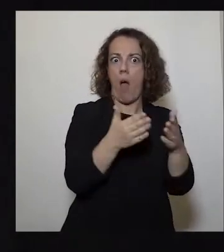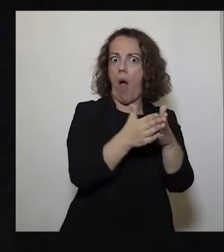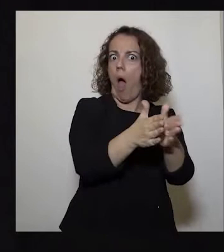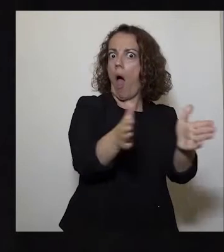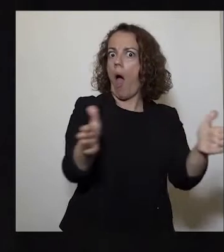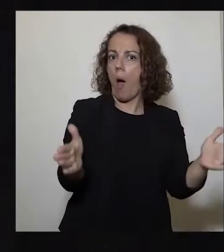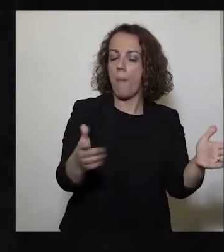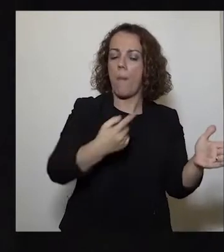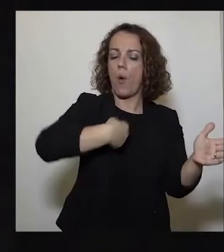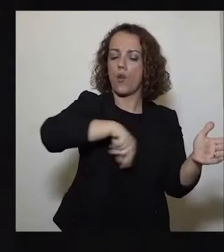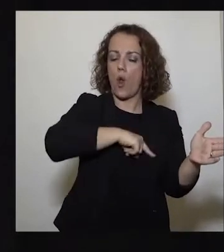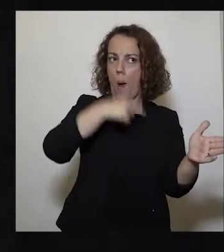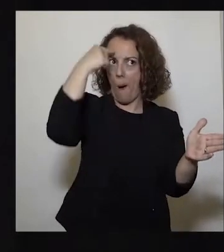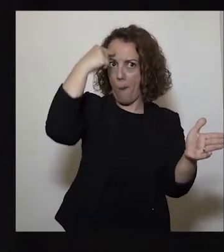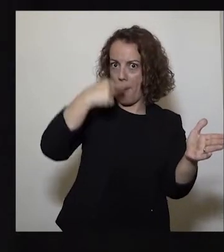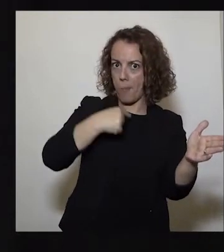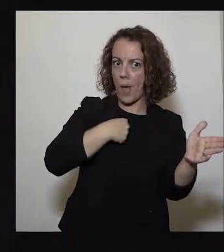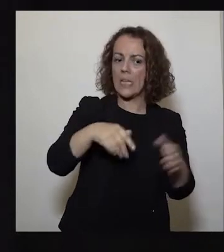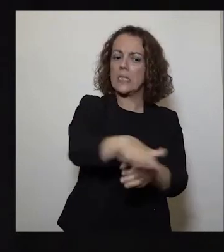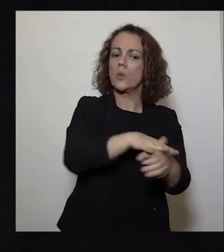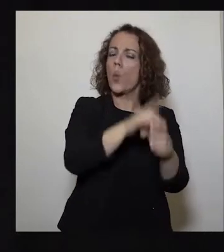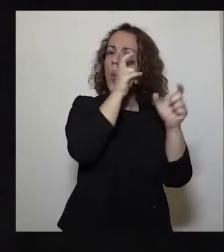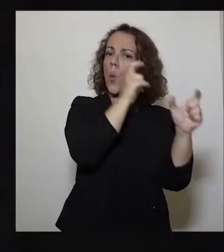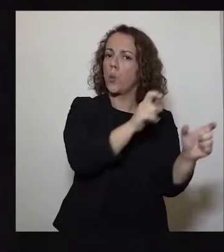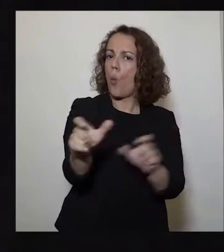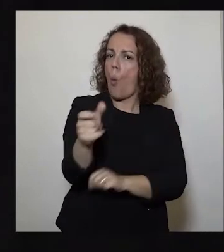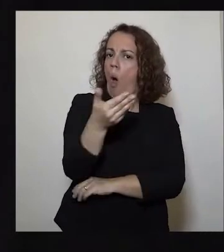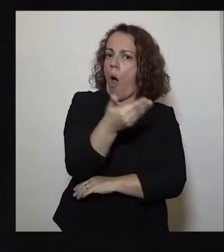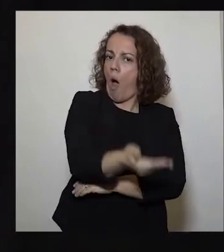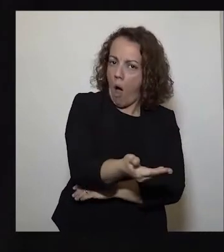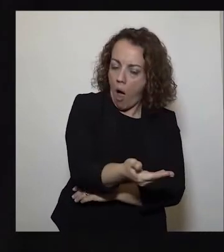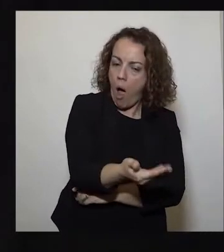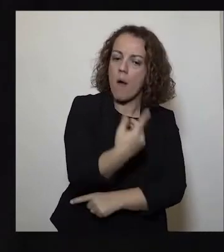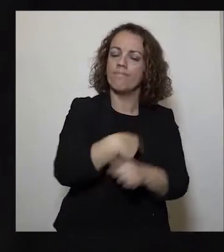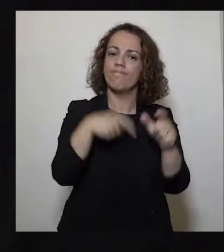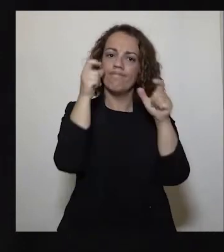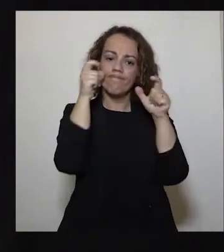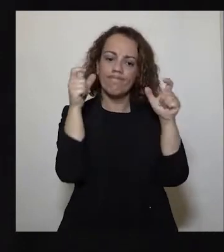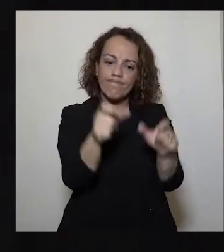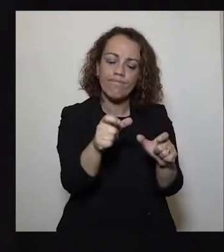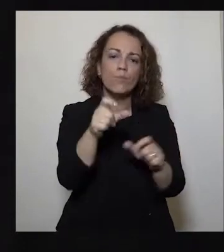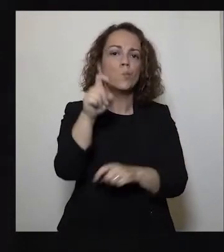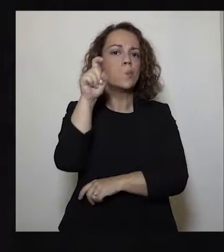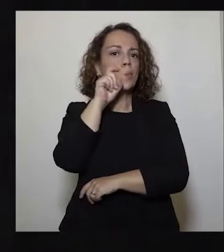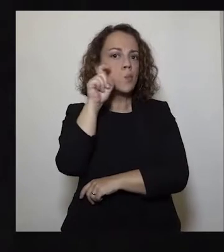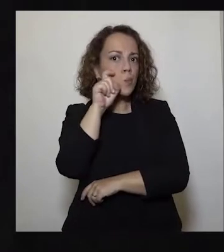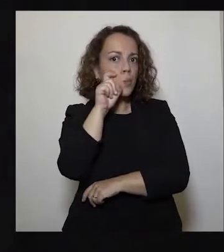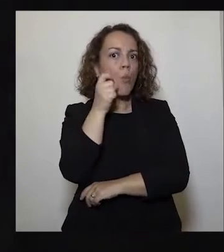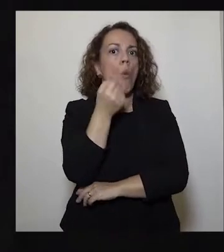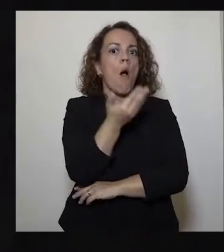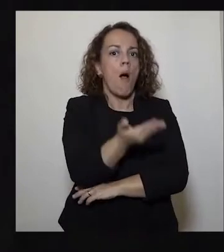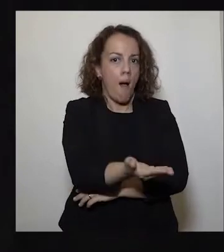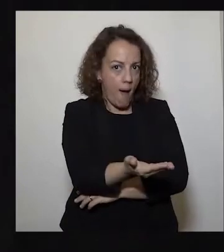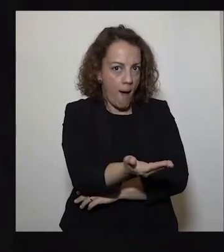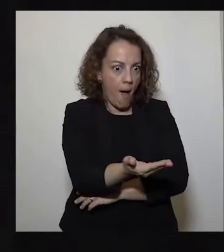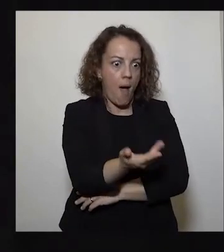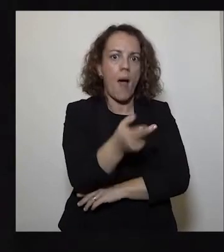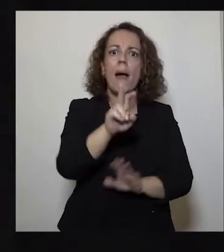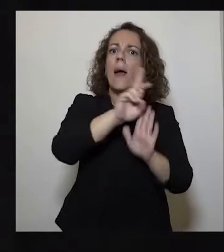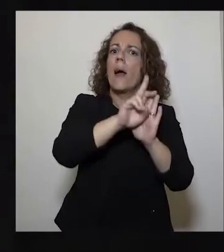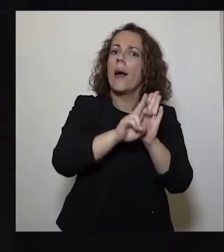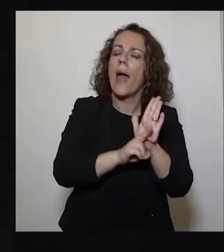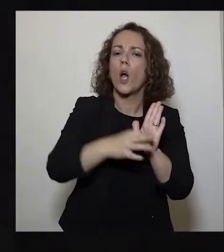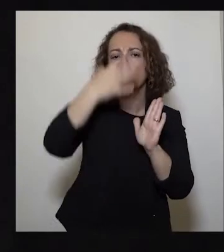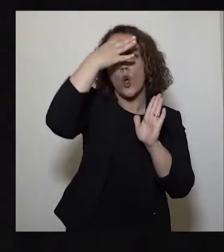que a situação está controlada e que existe um sistema de vigilância e proteção e regras de